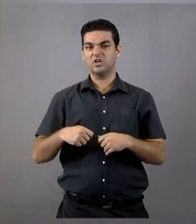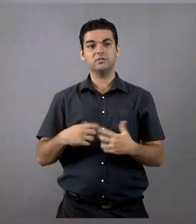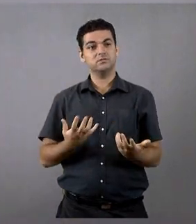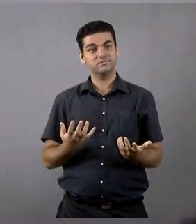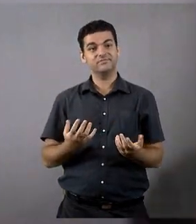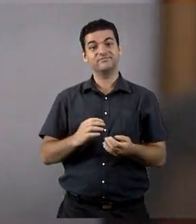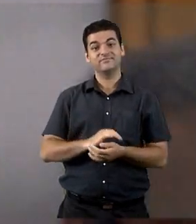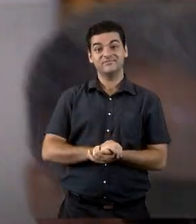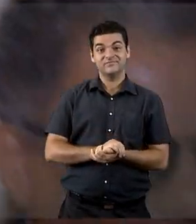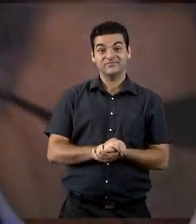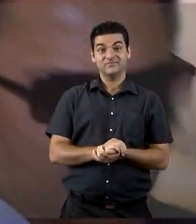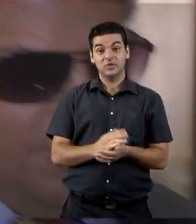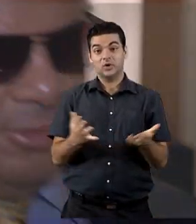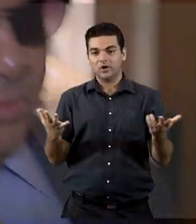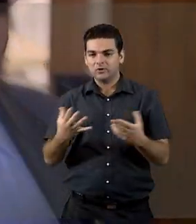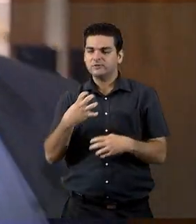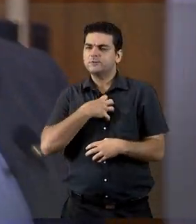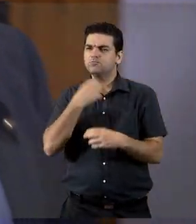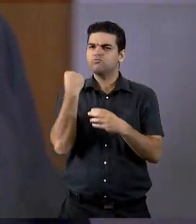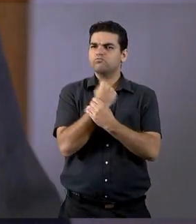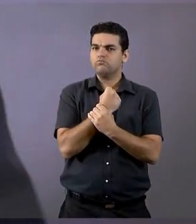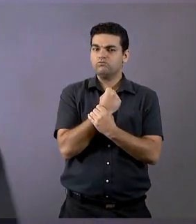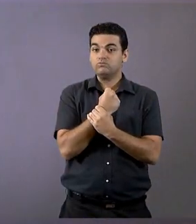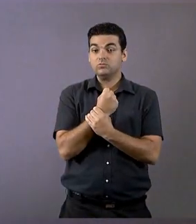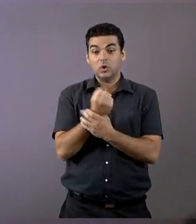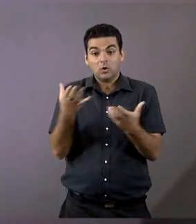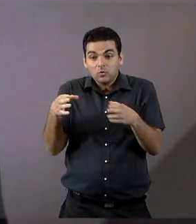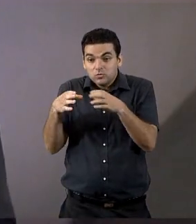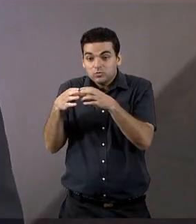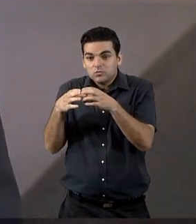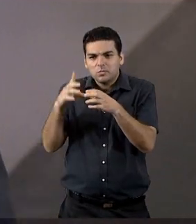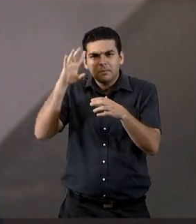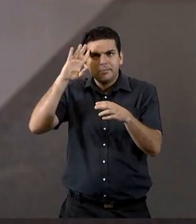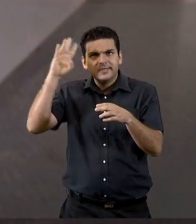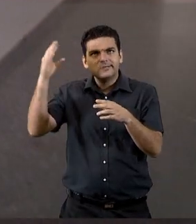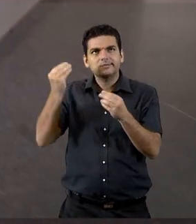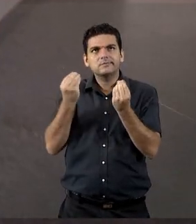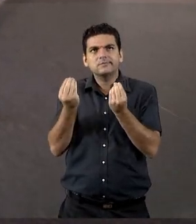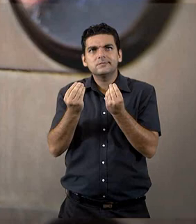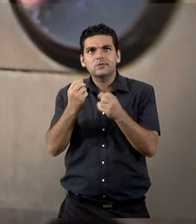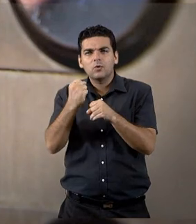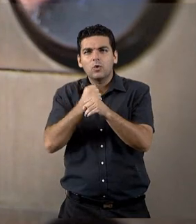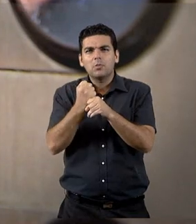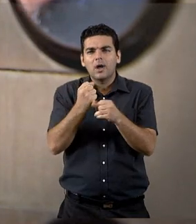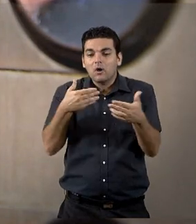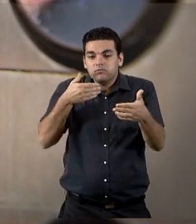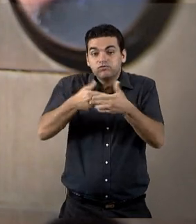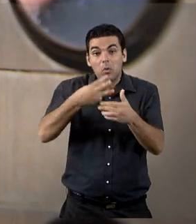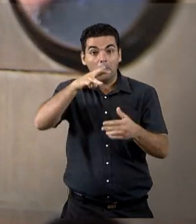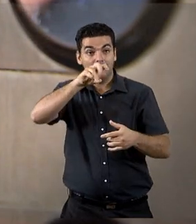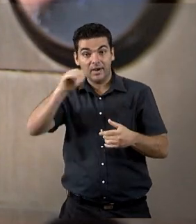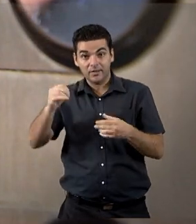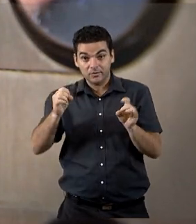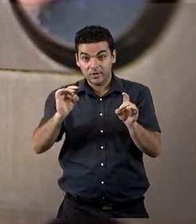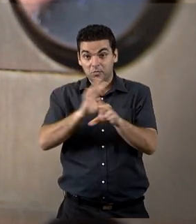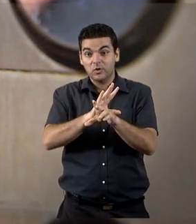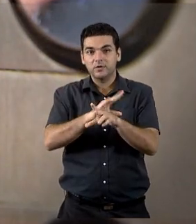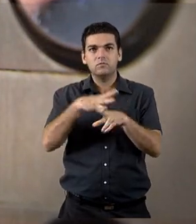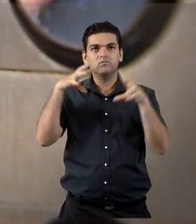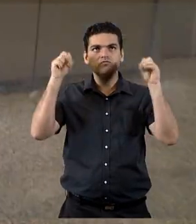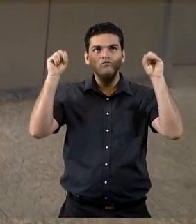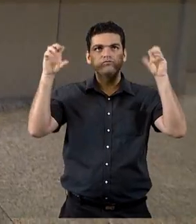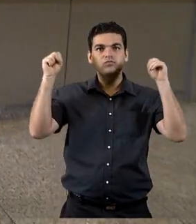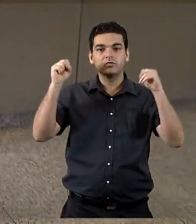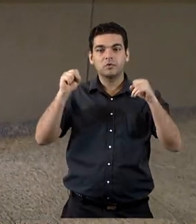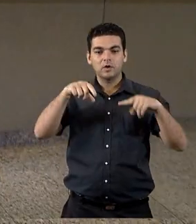incluir com autonomia e segurança, a sessão de instalações mecânicas finalizou, em maio, a colocação do sistema de sonorização